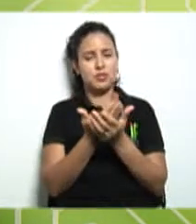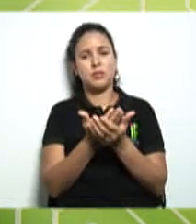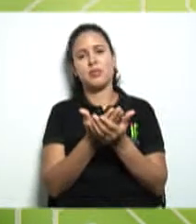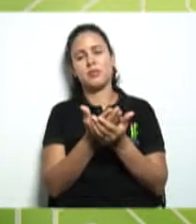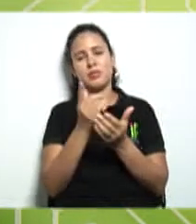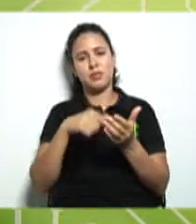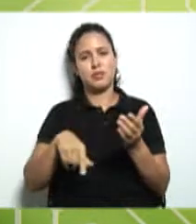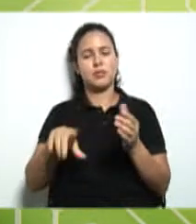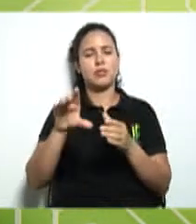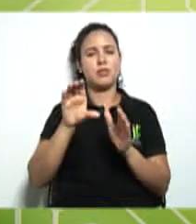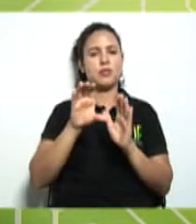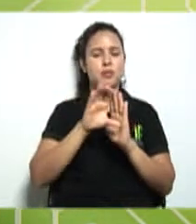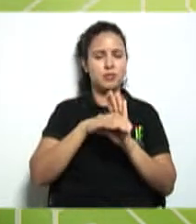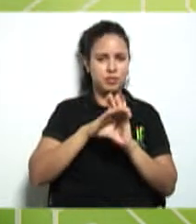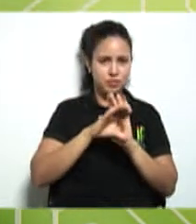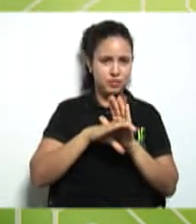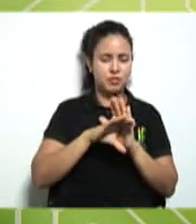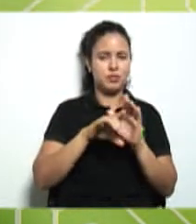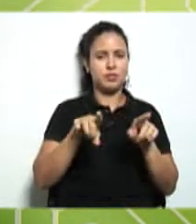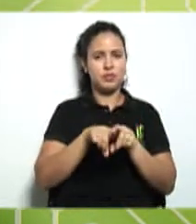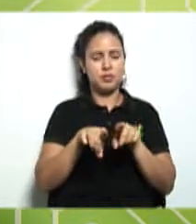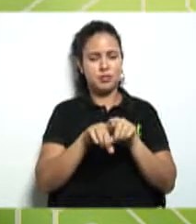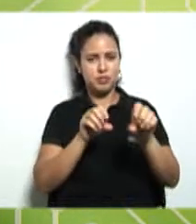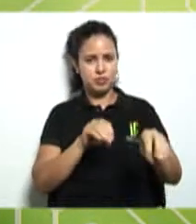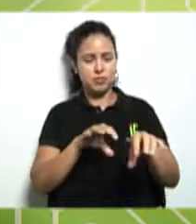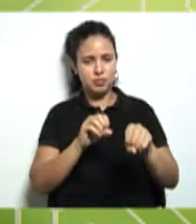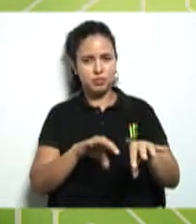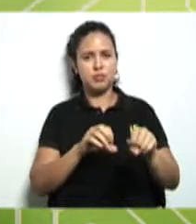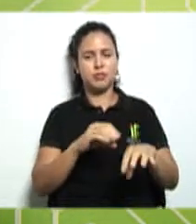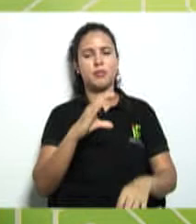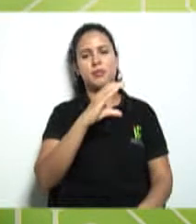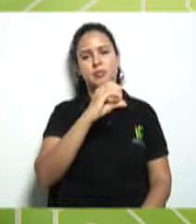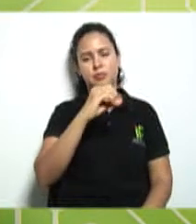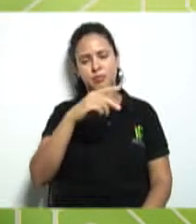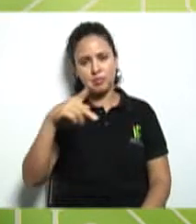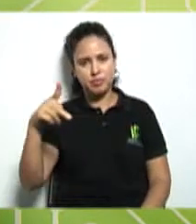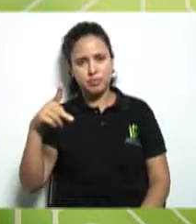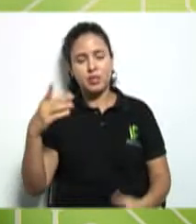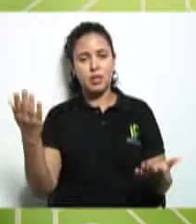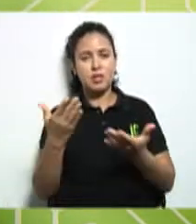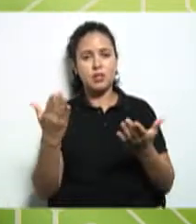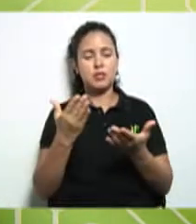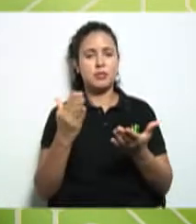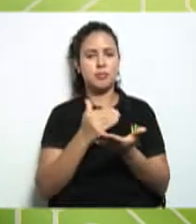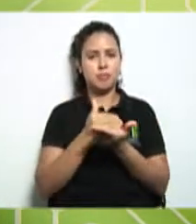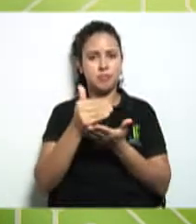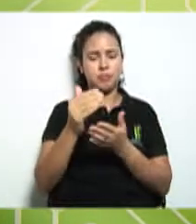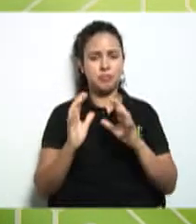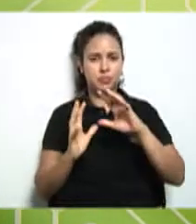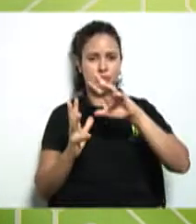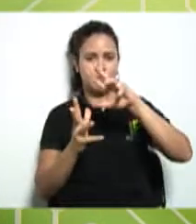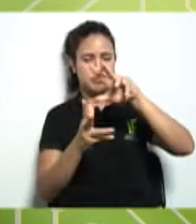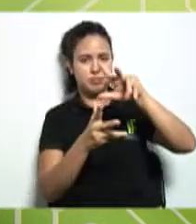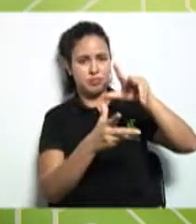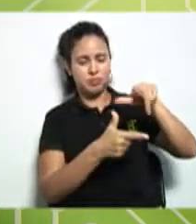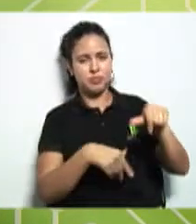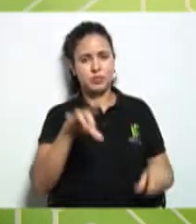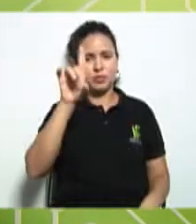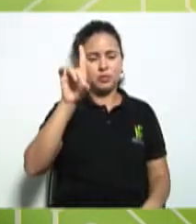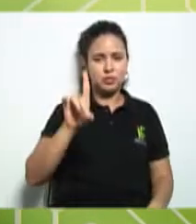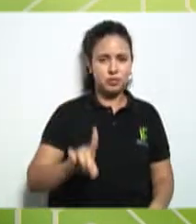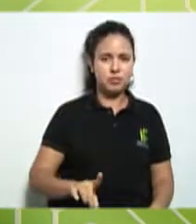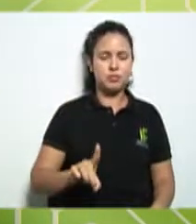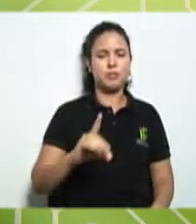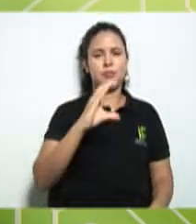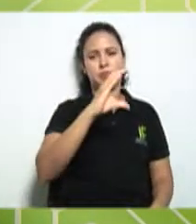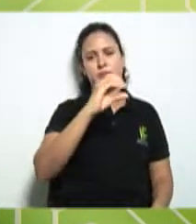Educação Cooperativista. Vamos agora entrar no mundo do direito cooperativismo